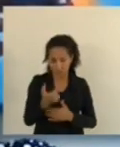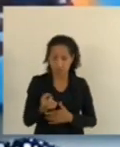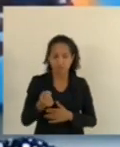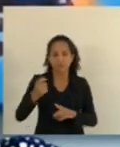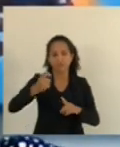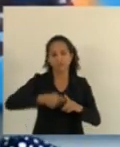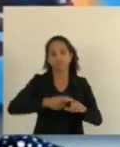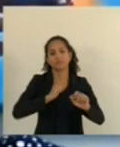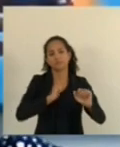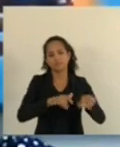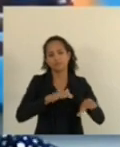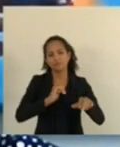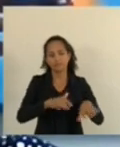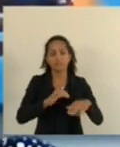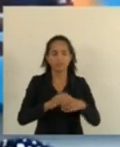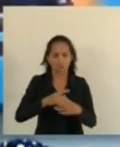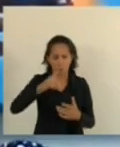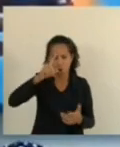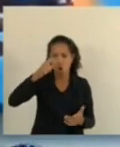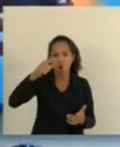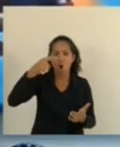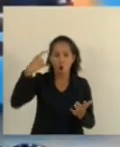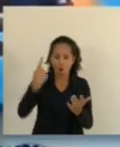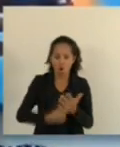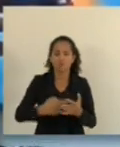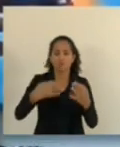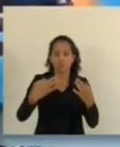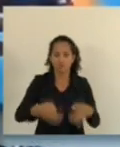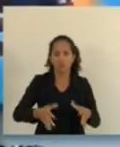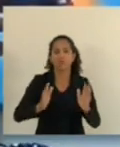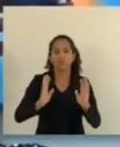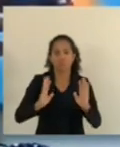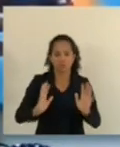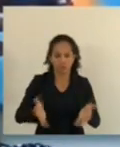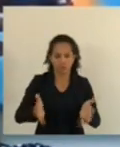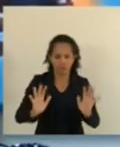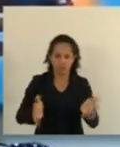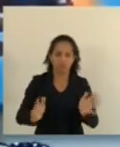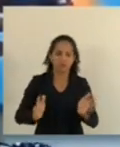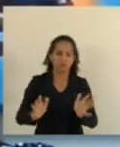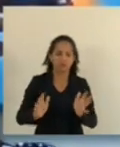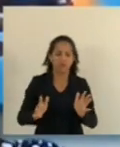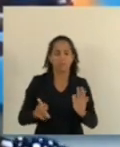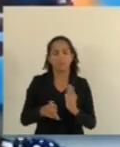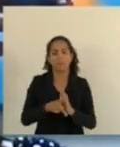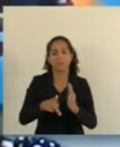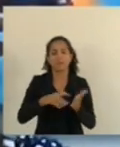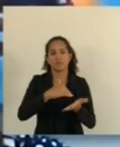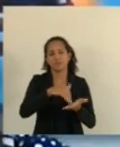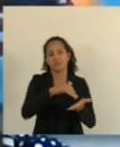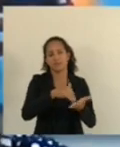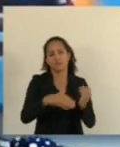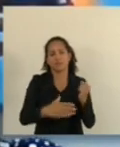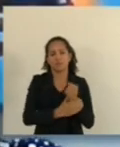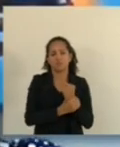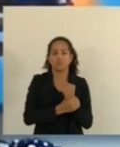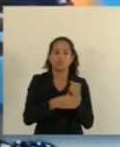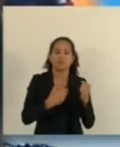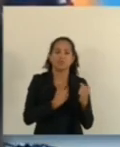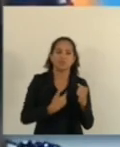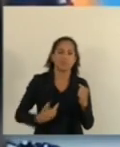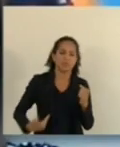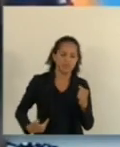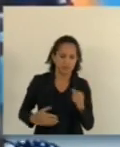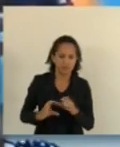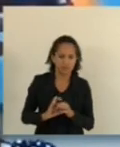casos confirmados, são casos já confirmados pela nossa Secretaria de Segurança Pública. É